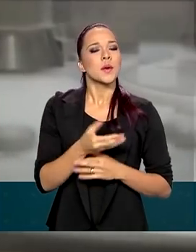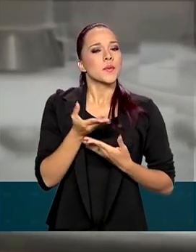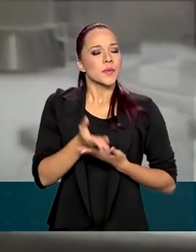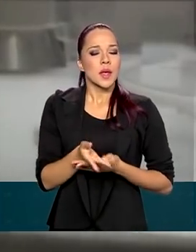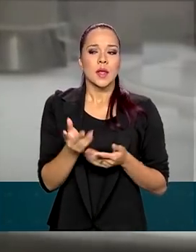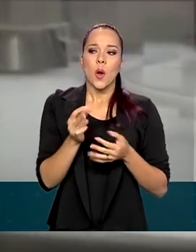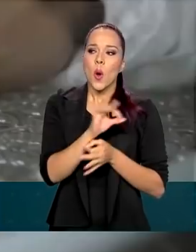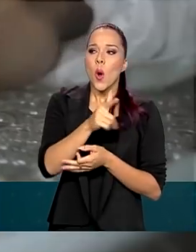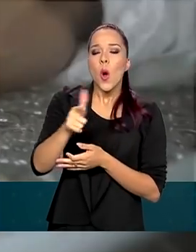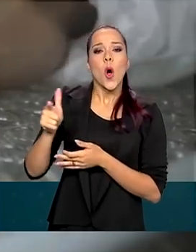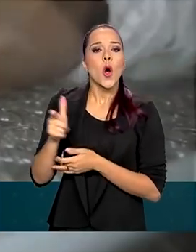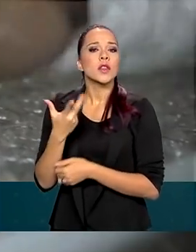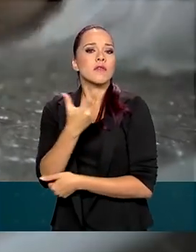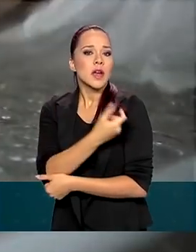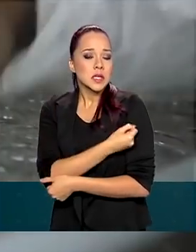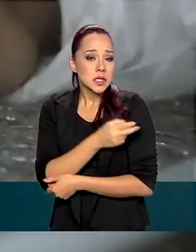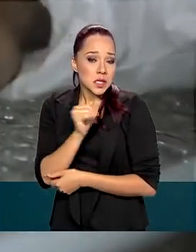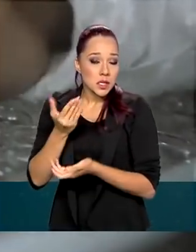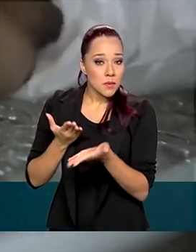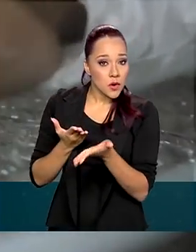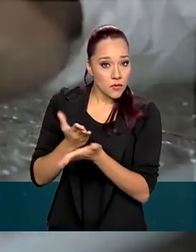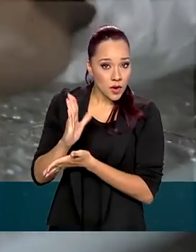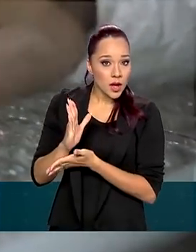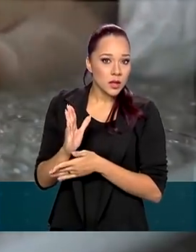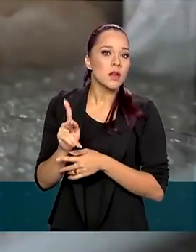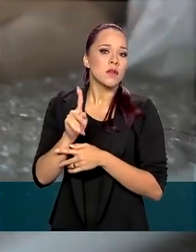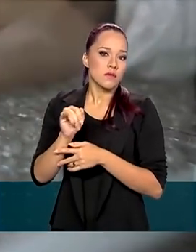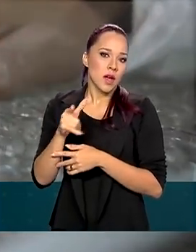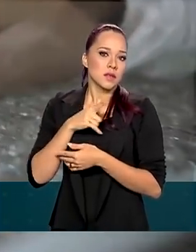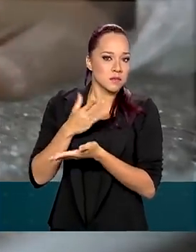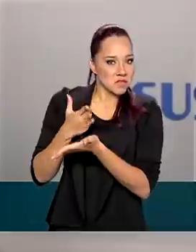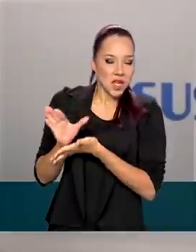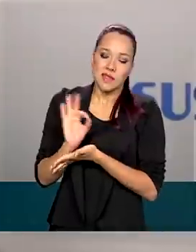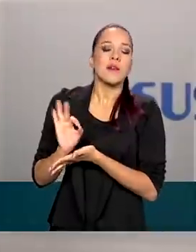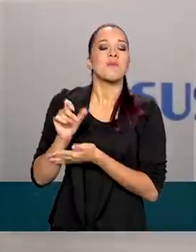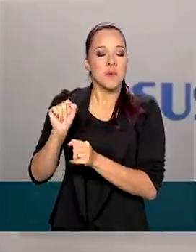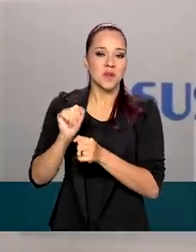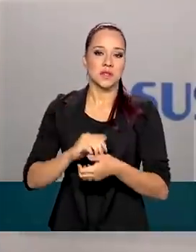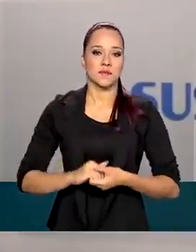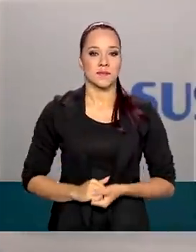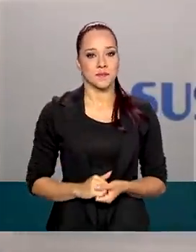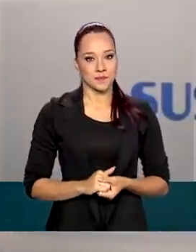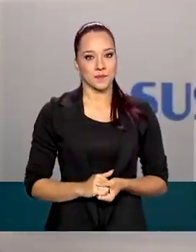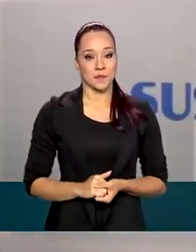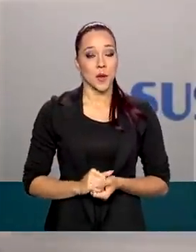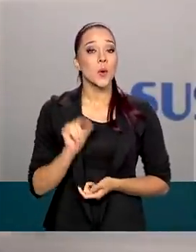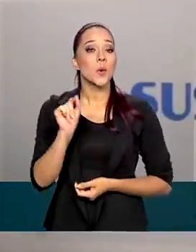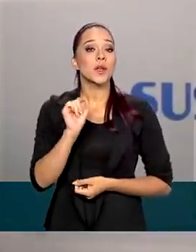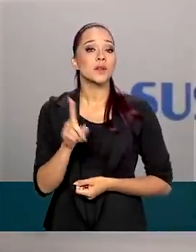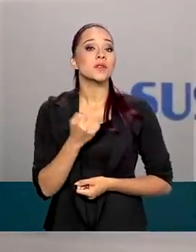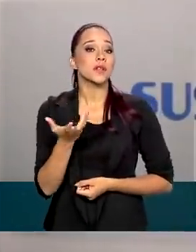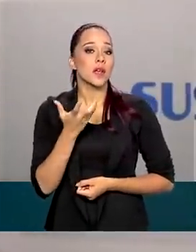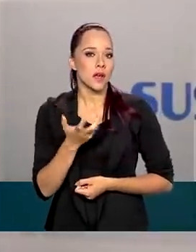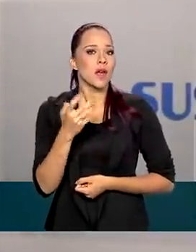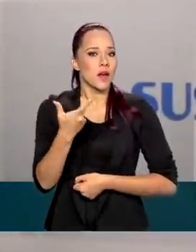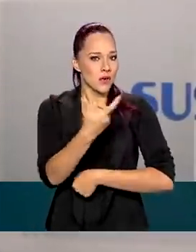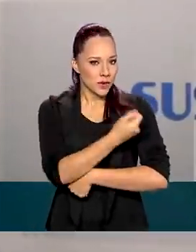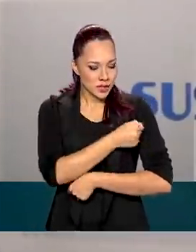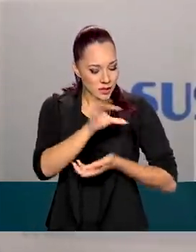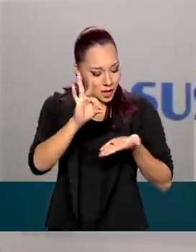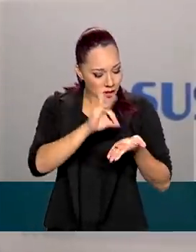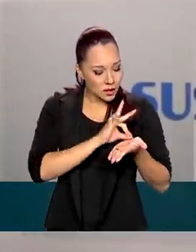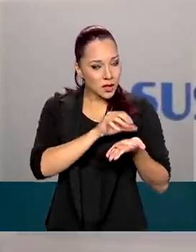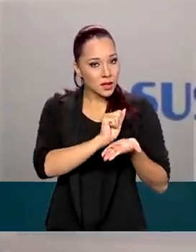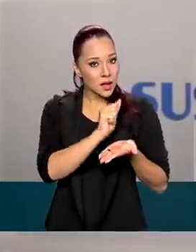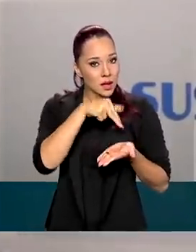nenhuma outra vacina, se aprovada pela Anvisa, está descartada. O que nós queremos é uma vacina que seja registrada na